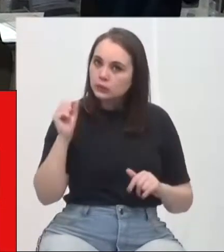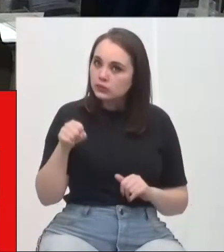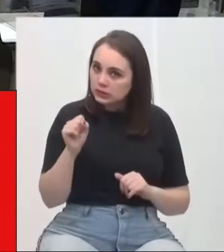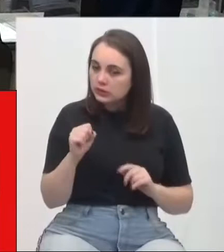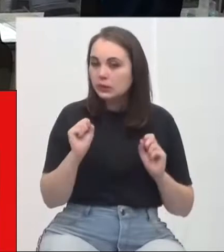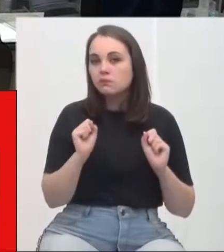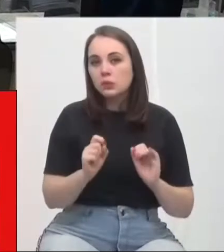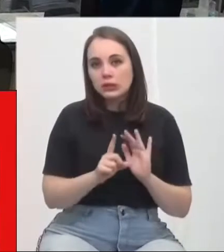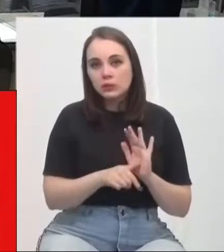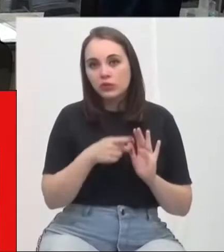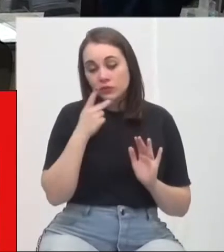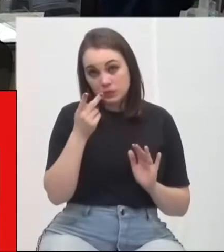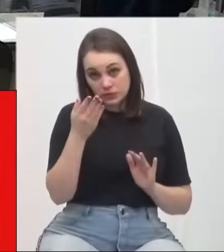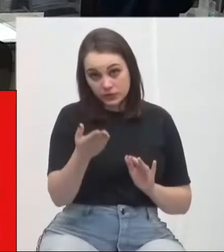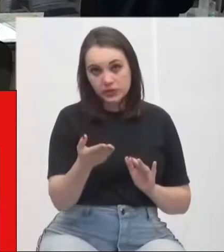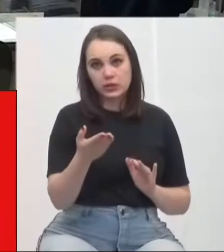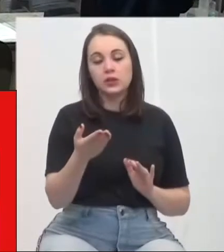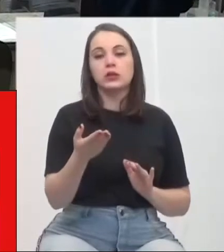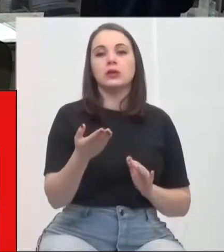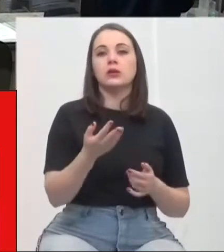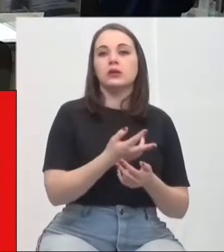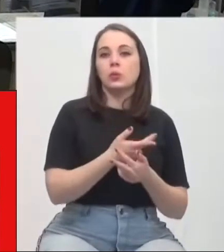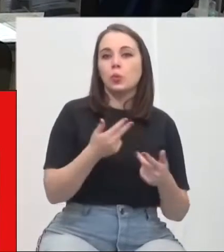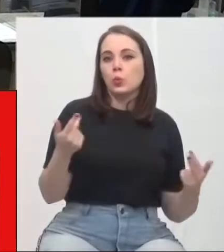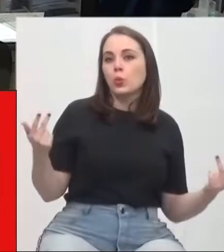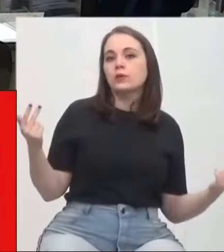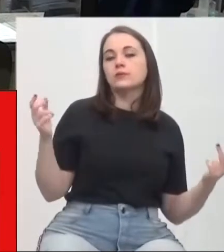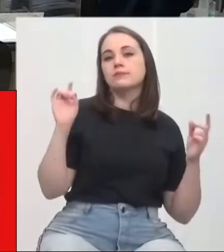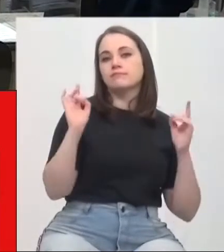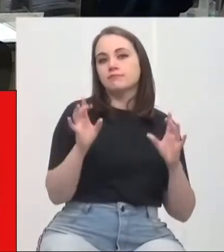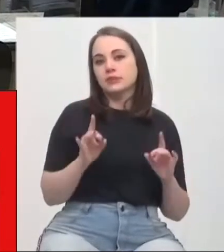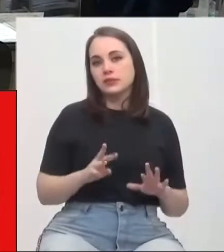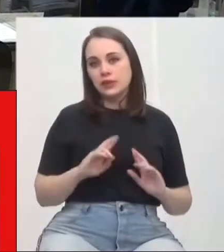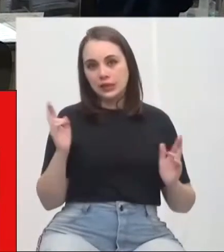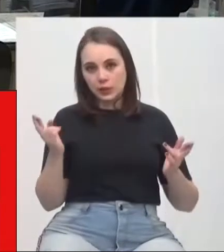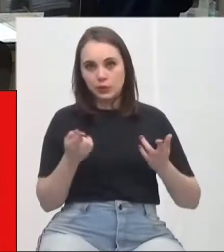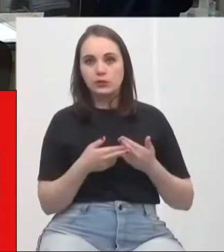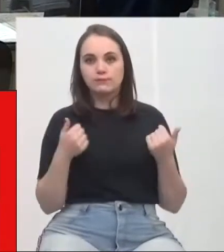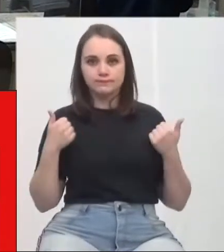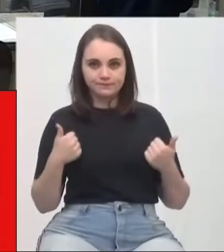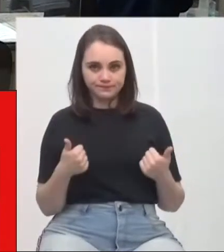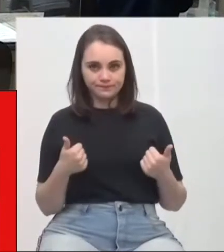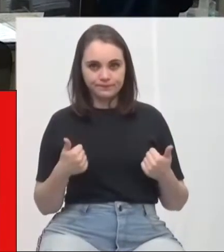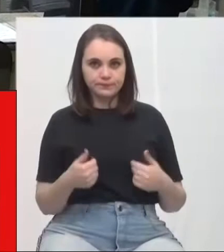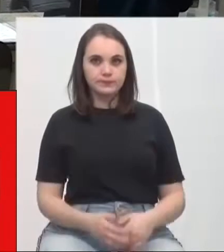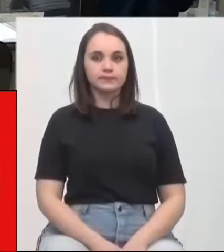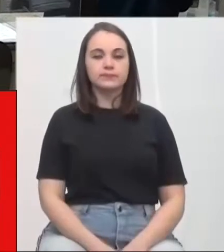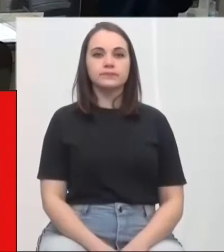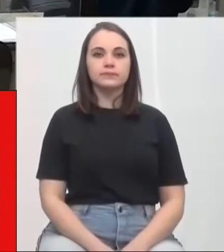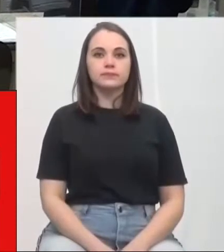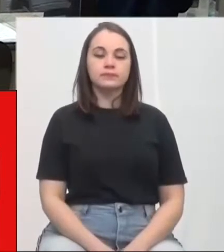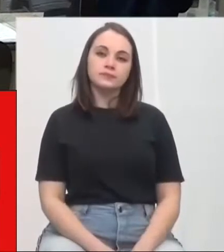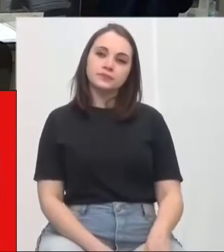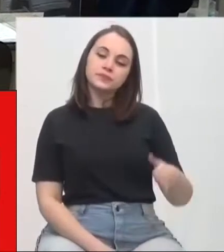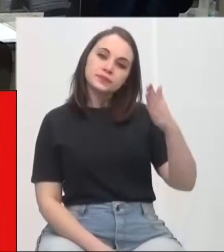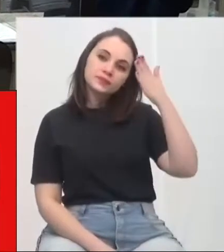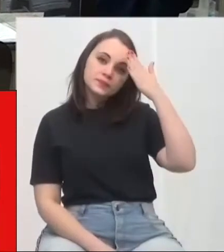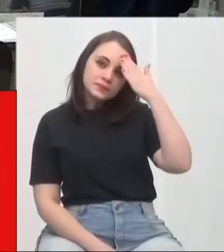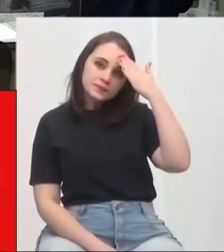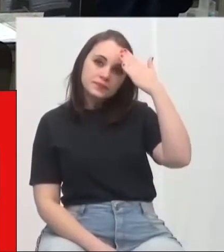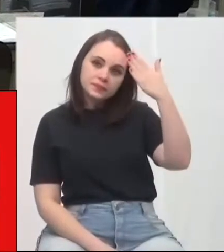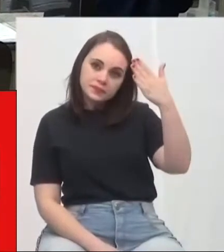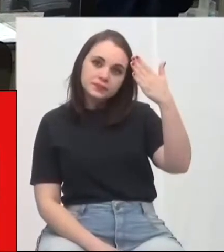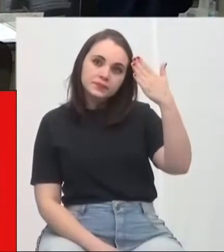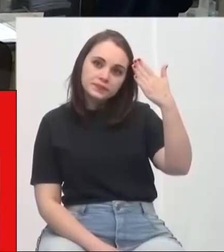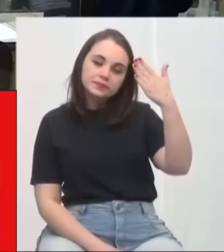depois passar para o senhor algumas situações dessa reunião em específico. Agradeço, vereador